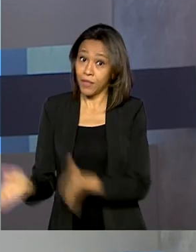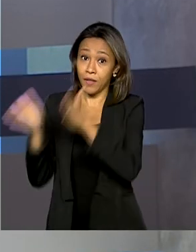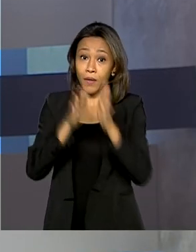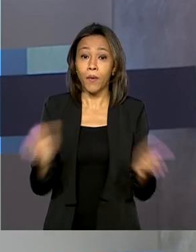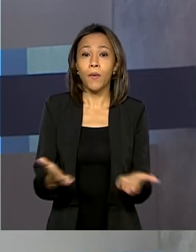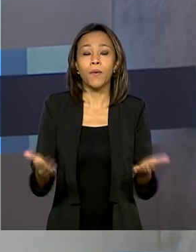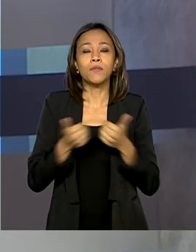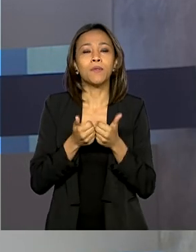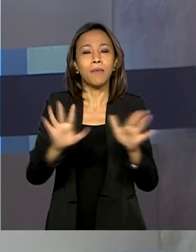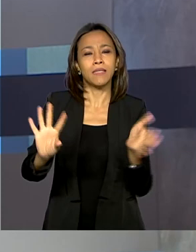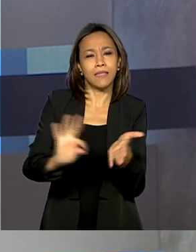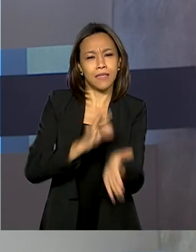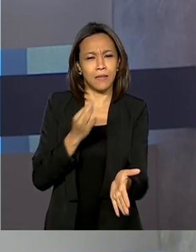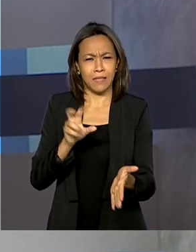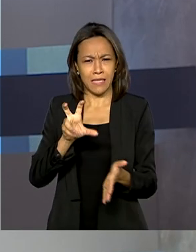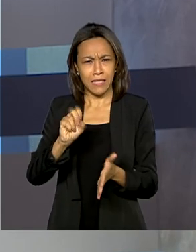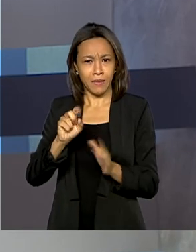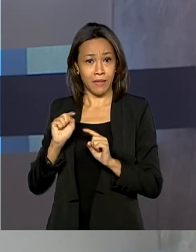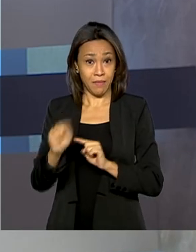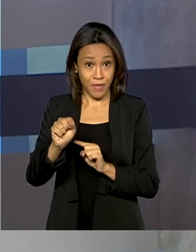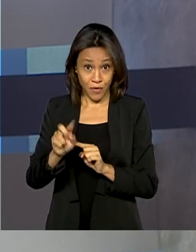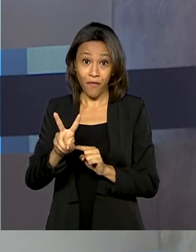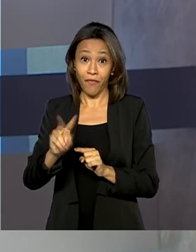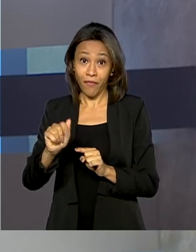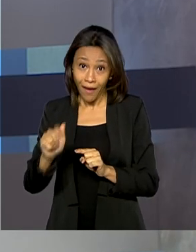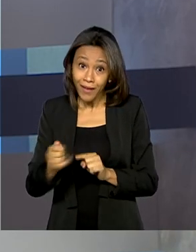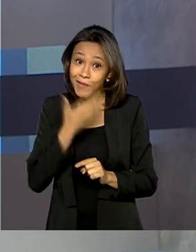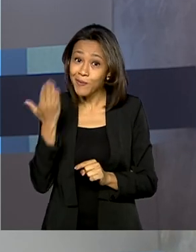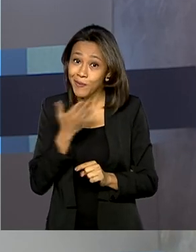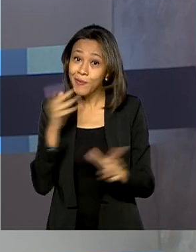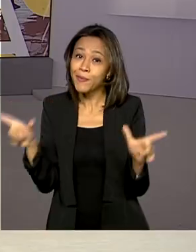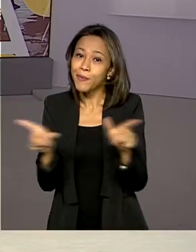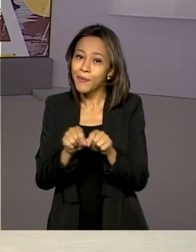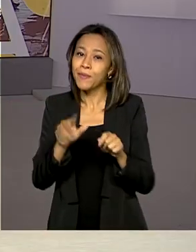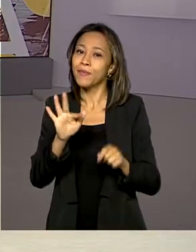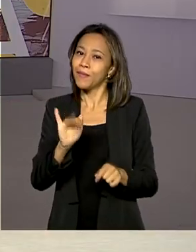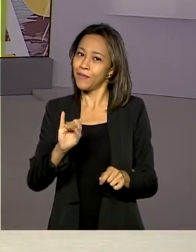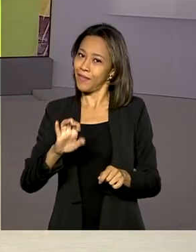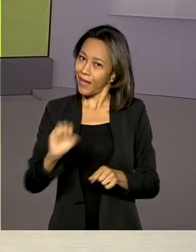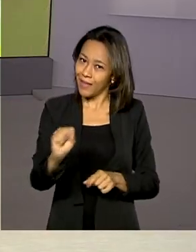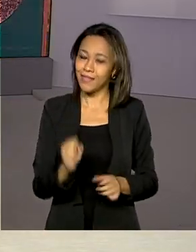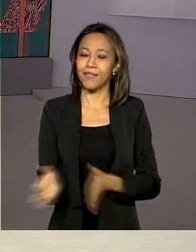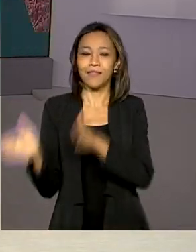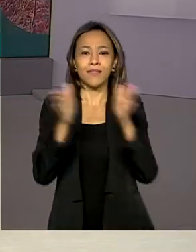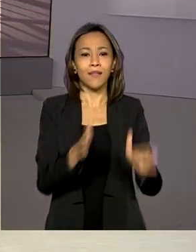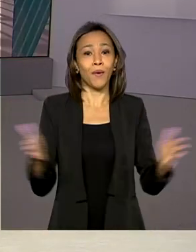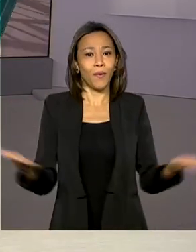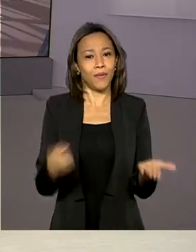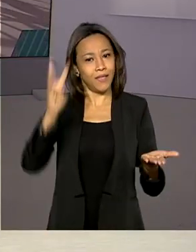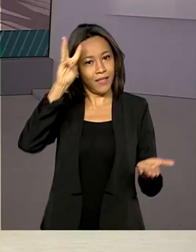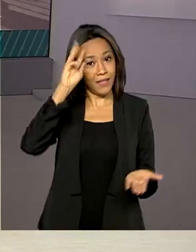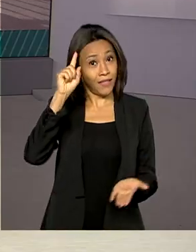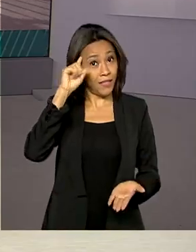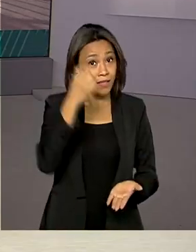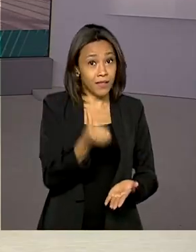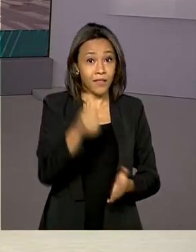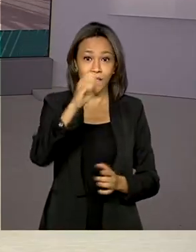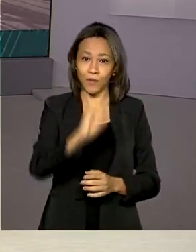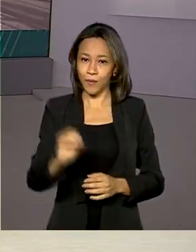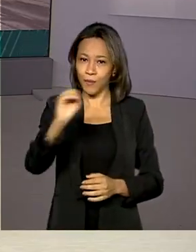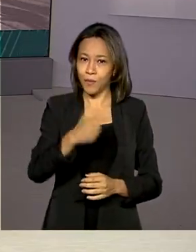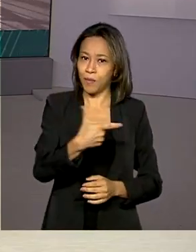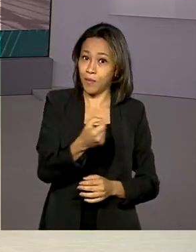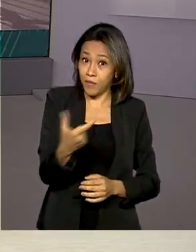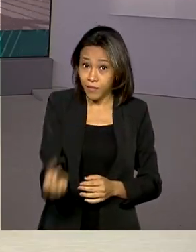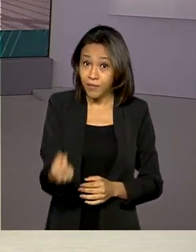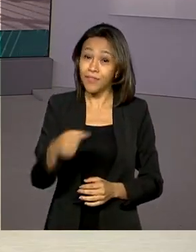inscrições para 50 mil vagas remanescentes do FIES. Hoje é terça-feira, dia 6 de outubro